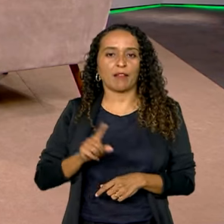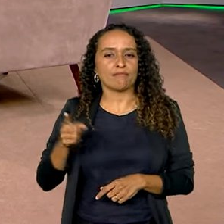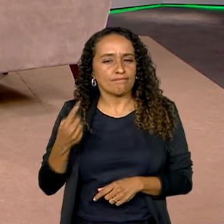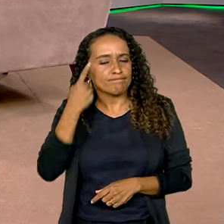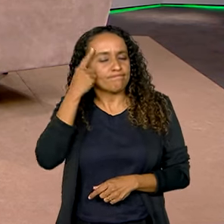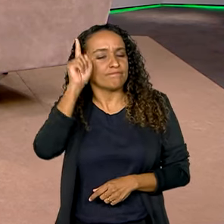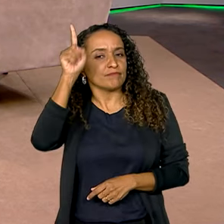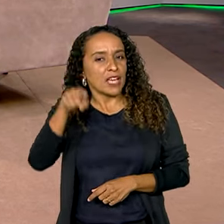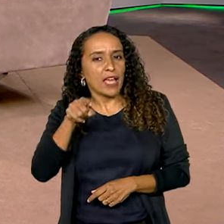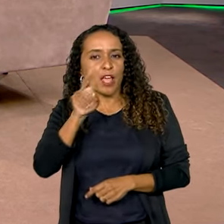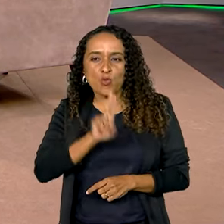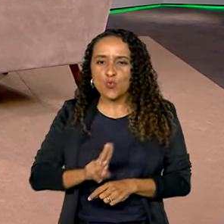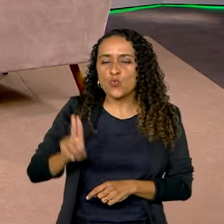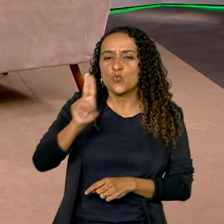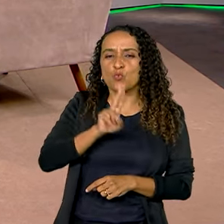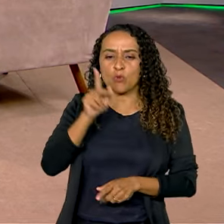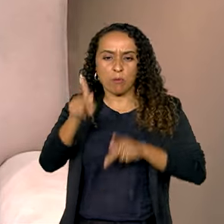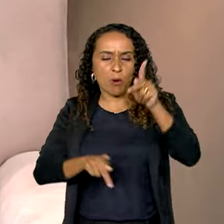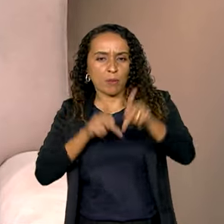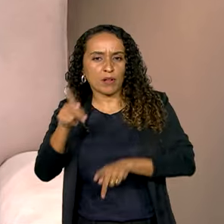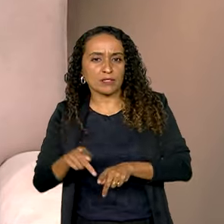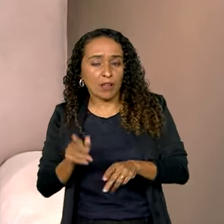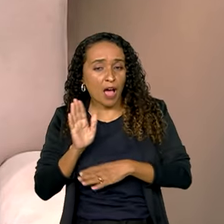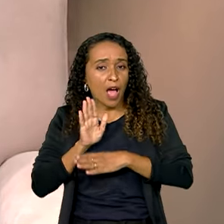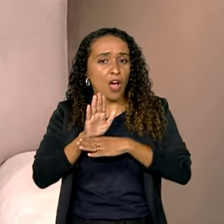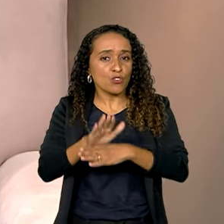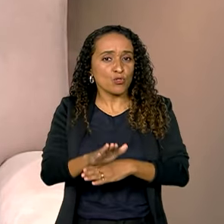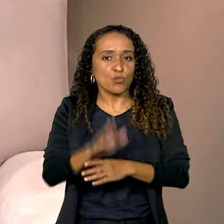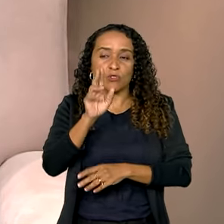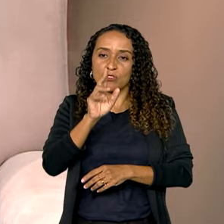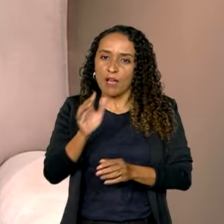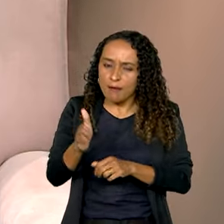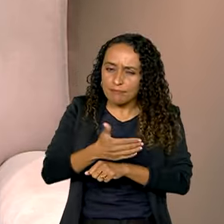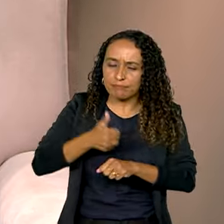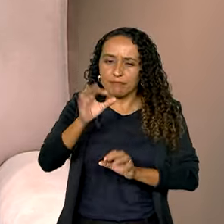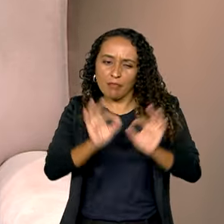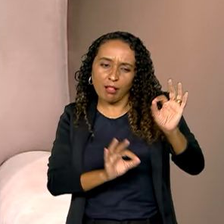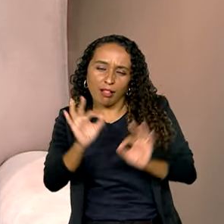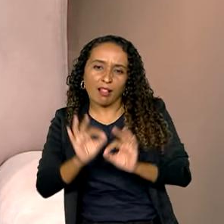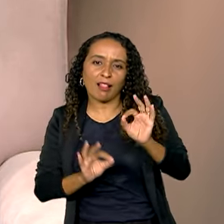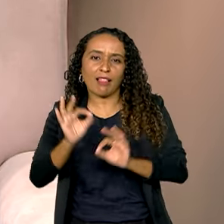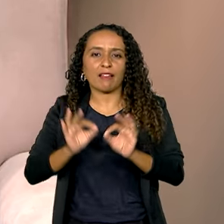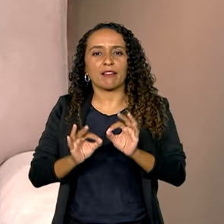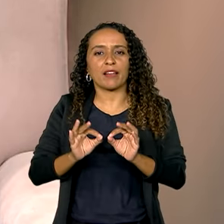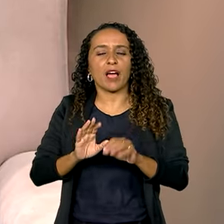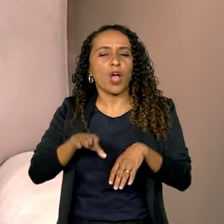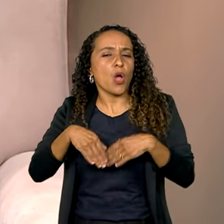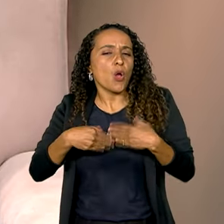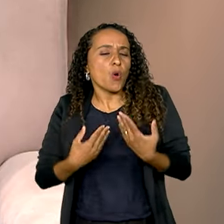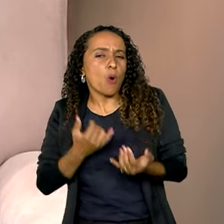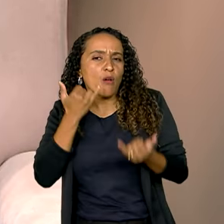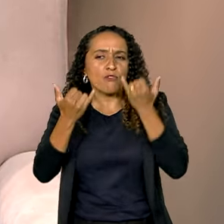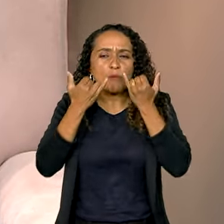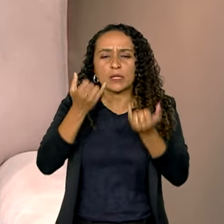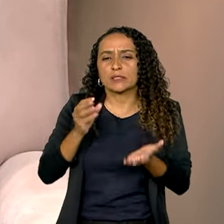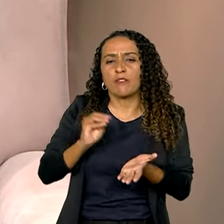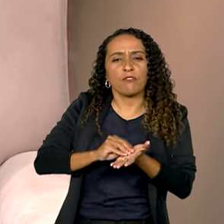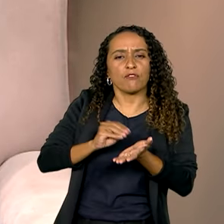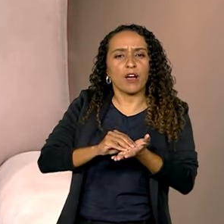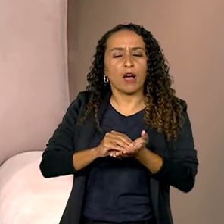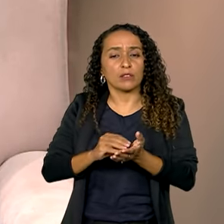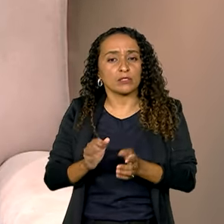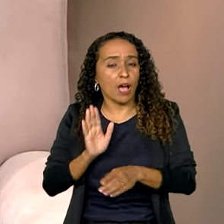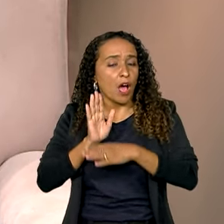justamente pelo uso, né, a população nos ajude a melhorar a plataforma, a indicar que informações faltam, a nos ajudar a